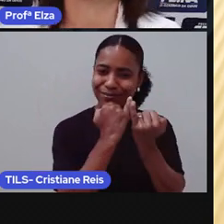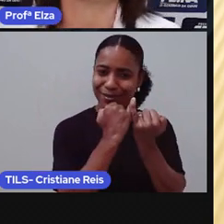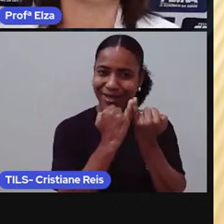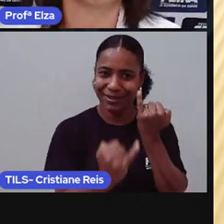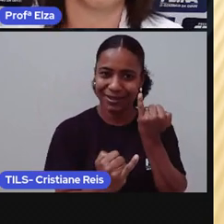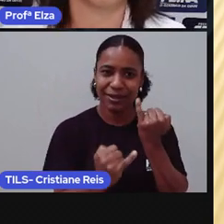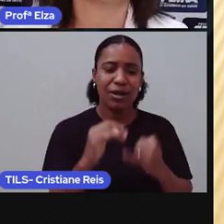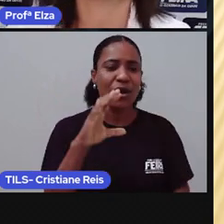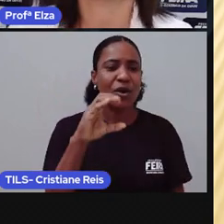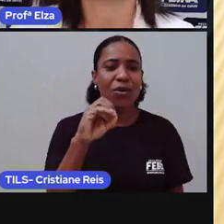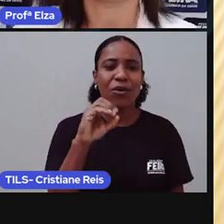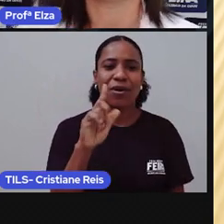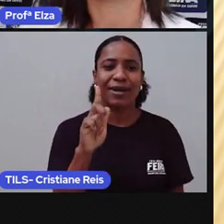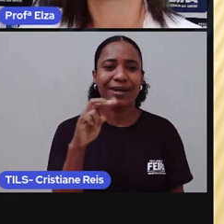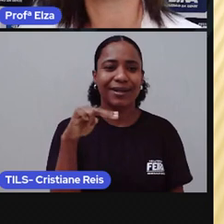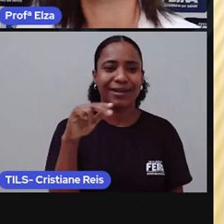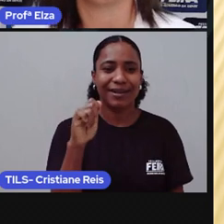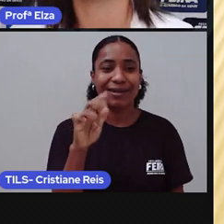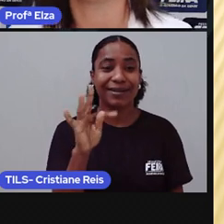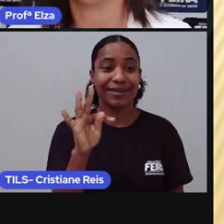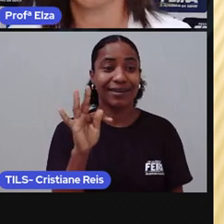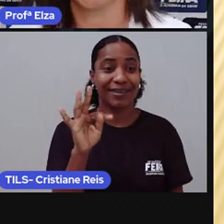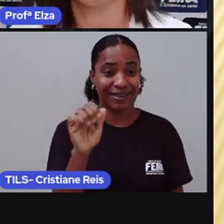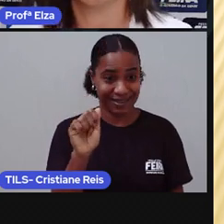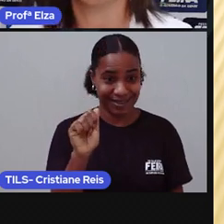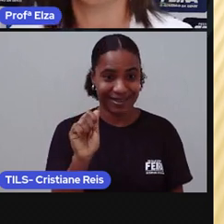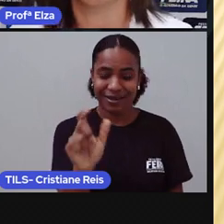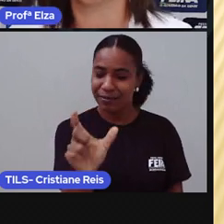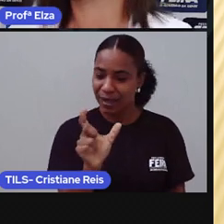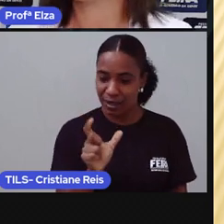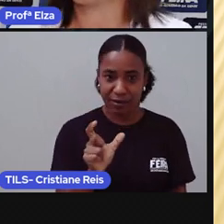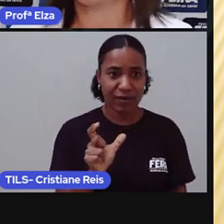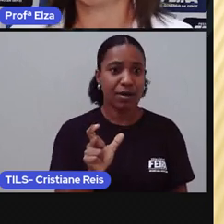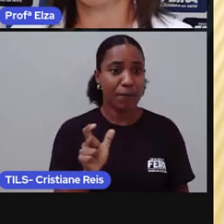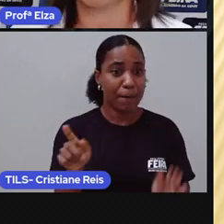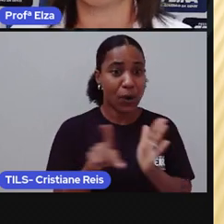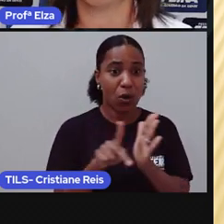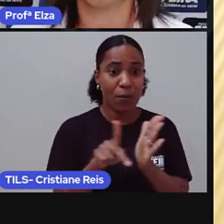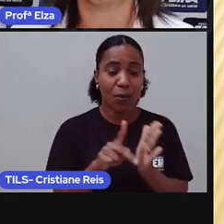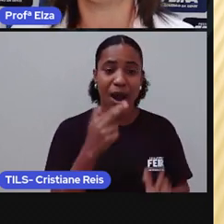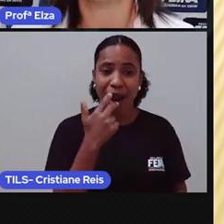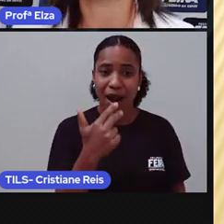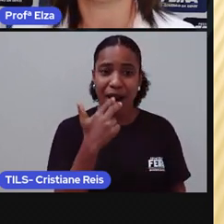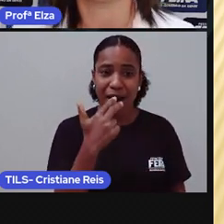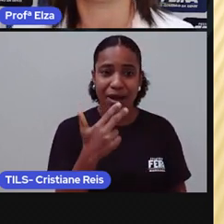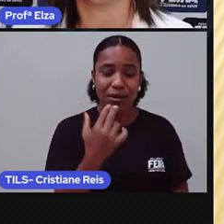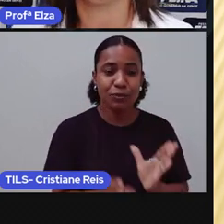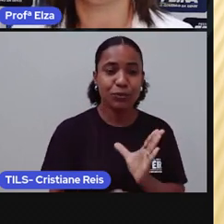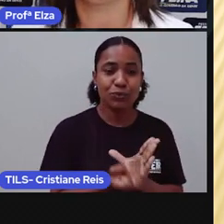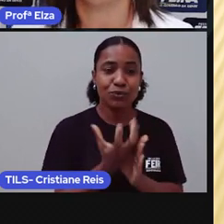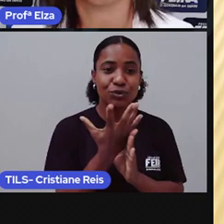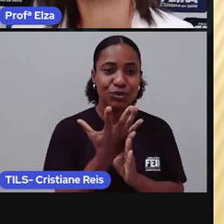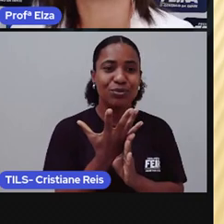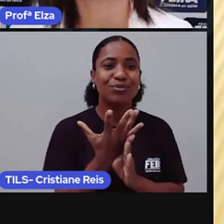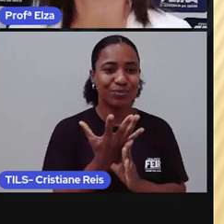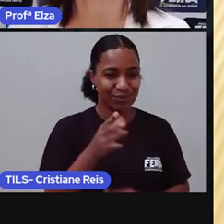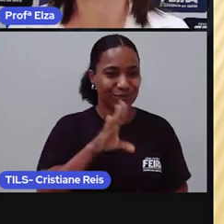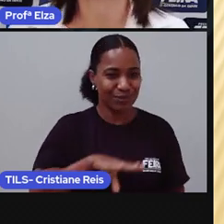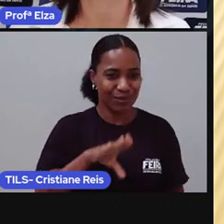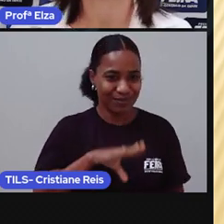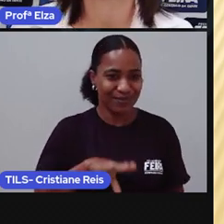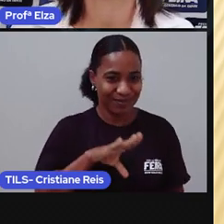cognata é um vocábulo derivado do latim. Nossa língua mãe. Cognatis. Que é um